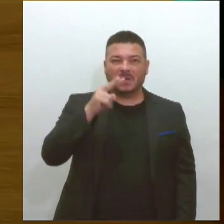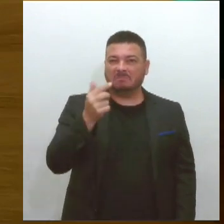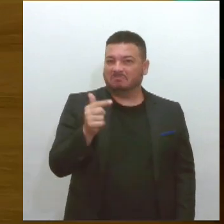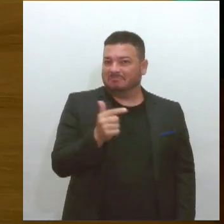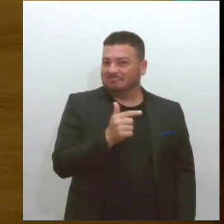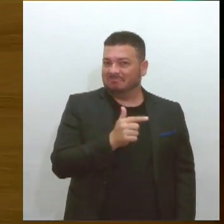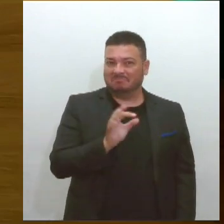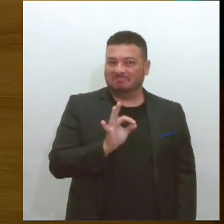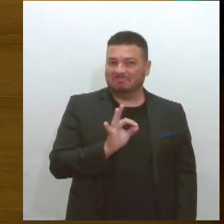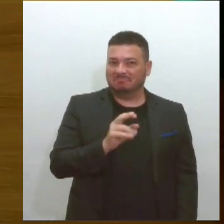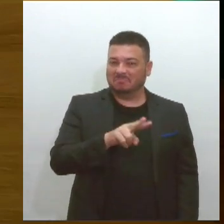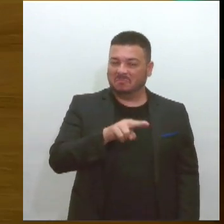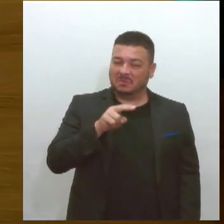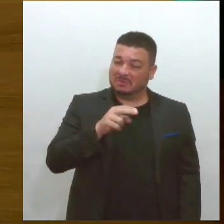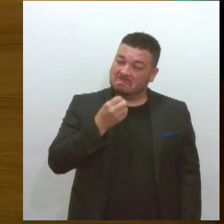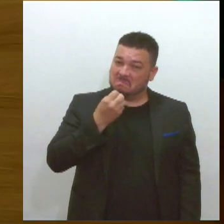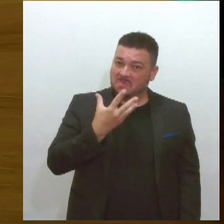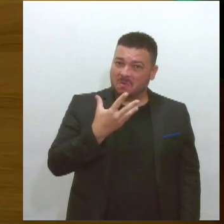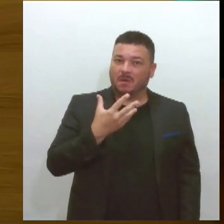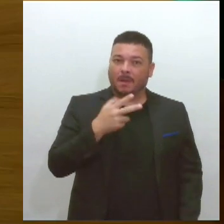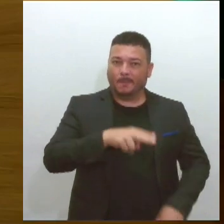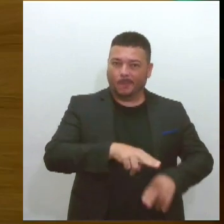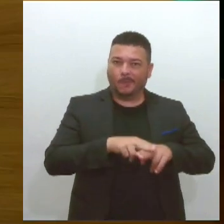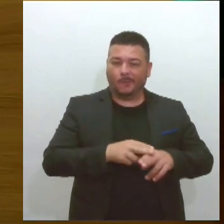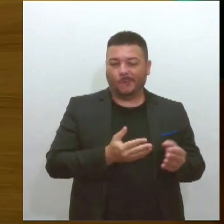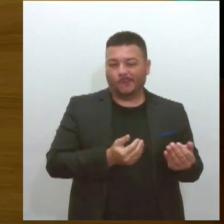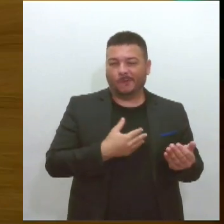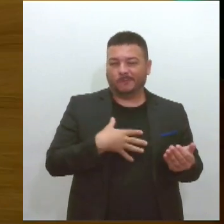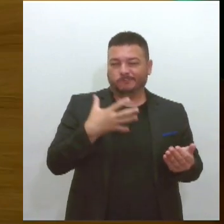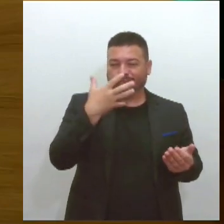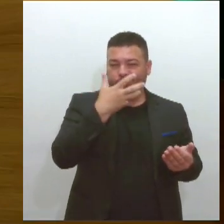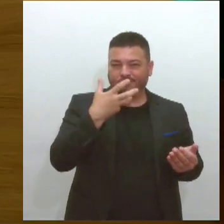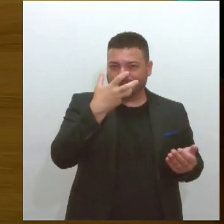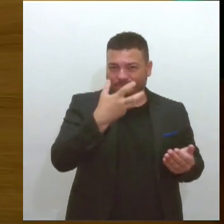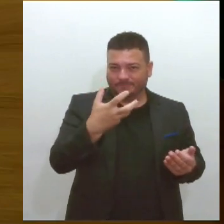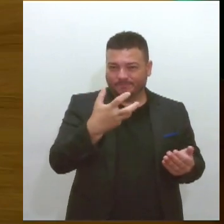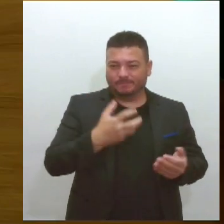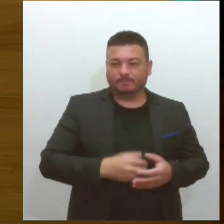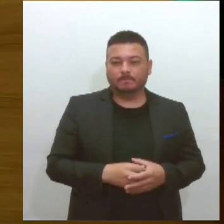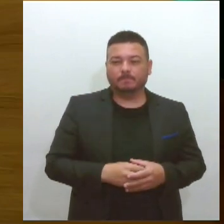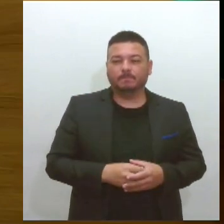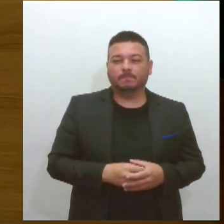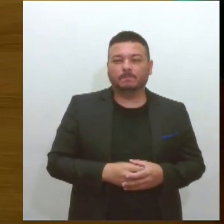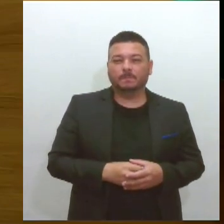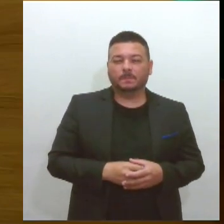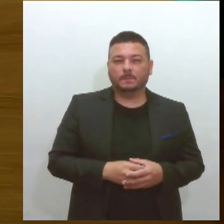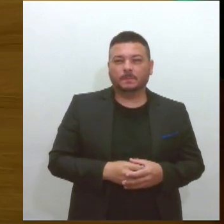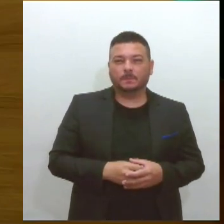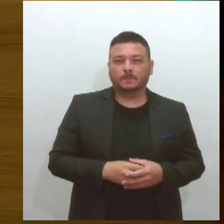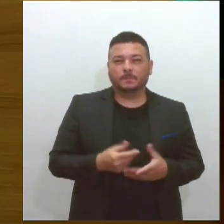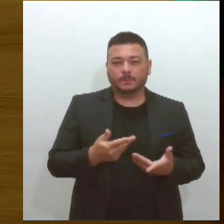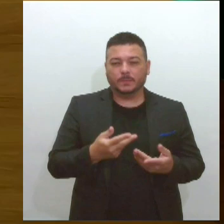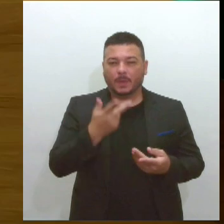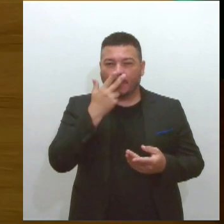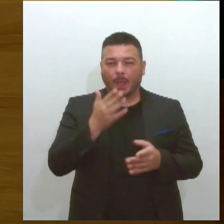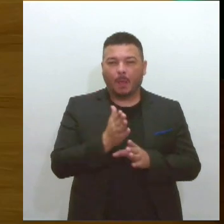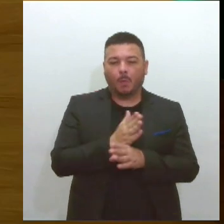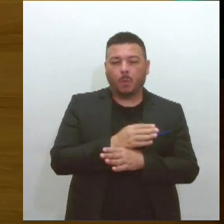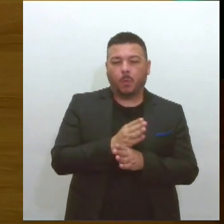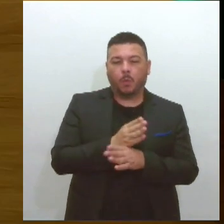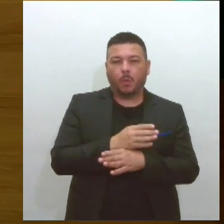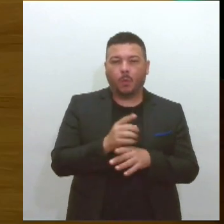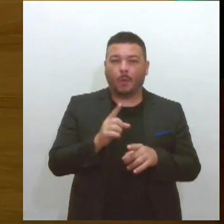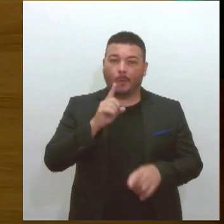tabaco. Algumas são aromatizadas com aromas mais doces, mais sutis, e isso acaba disfarçando o perigo real da